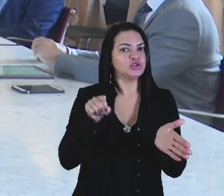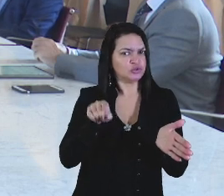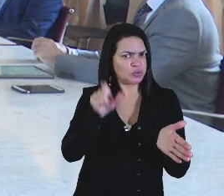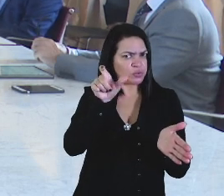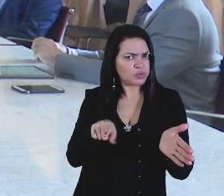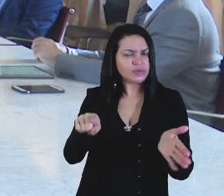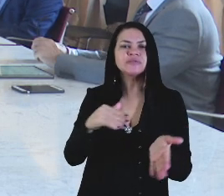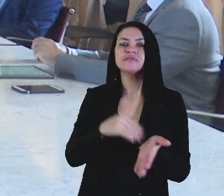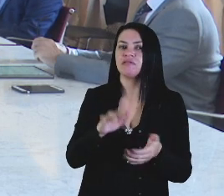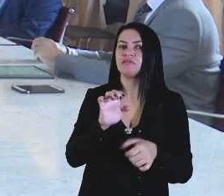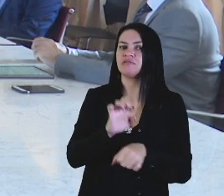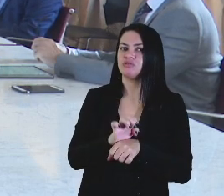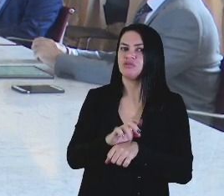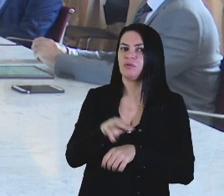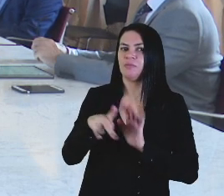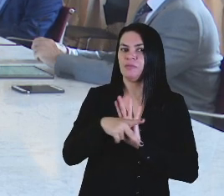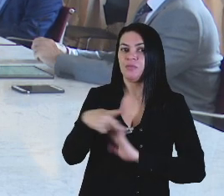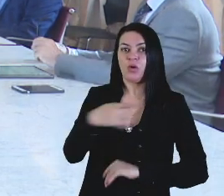de Governo.